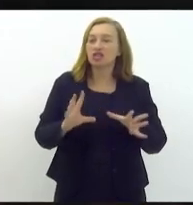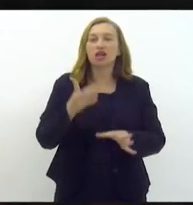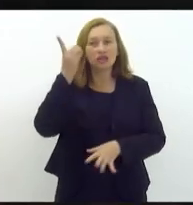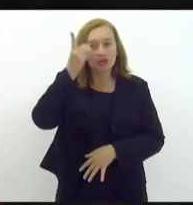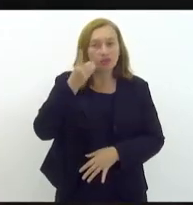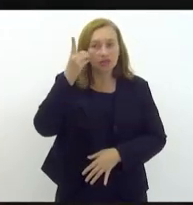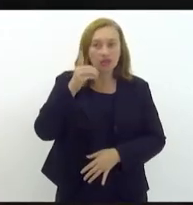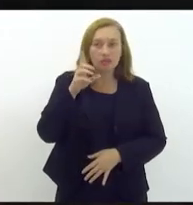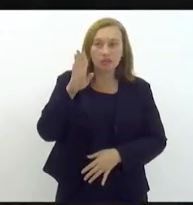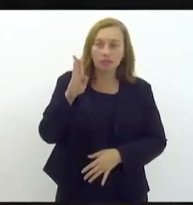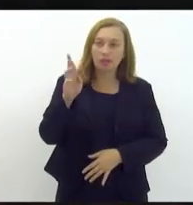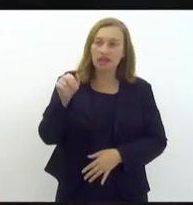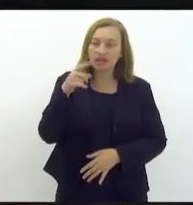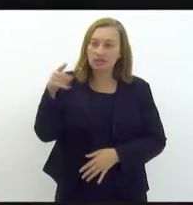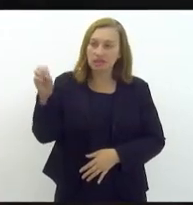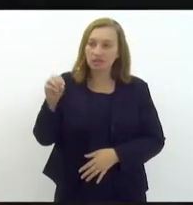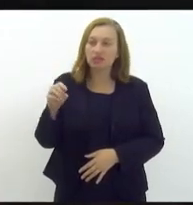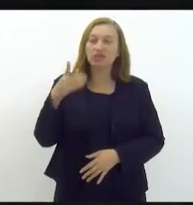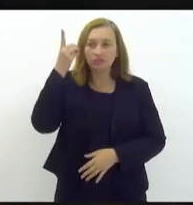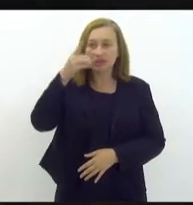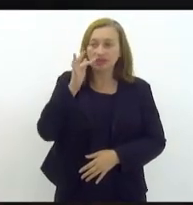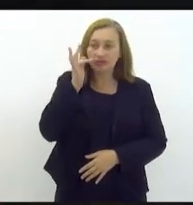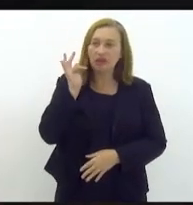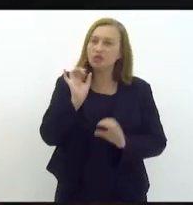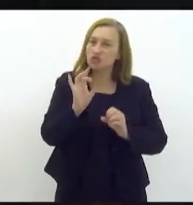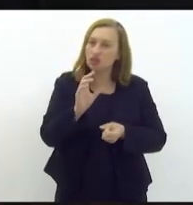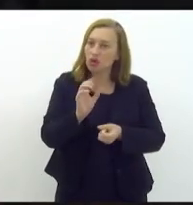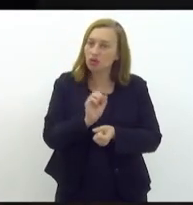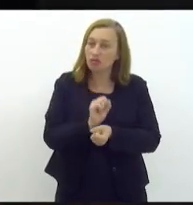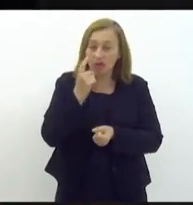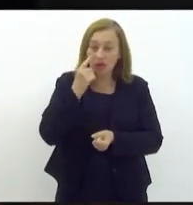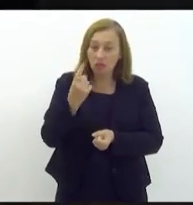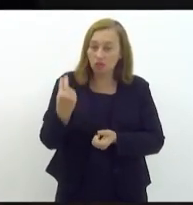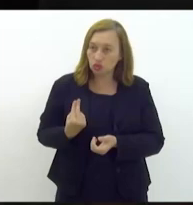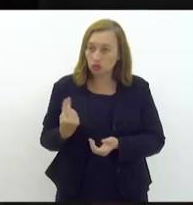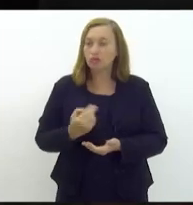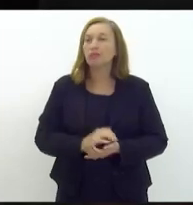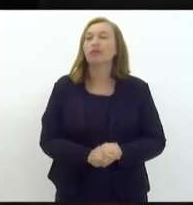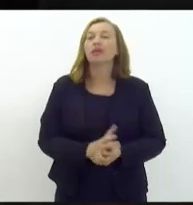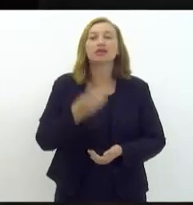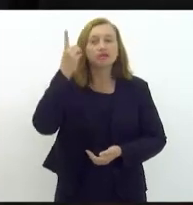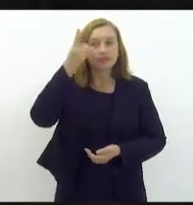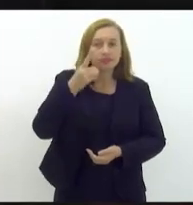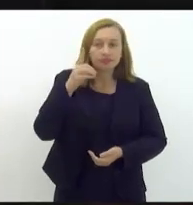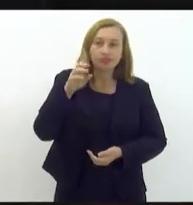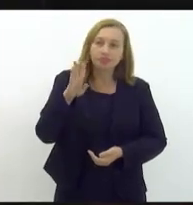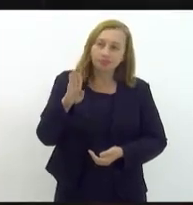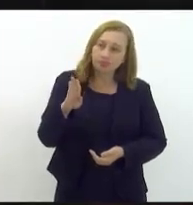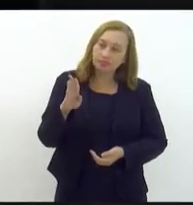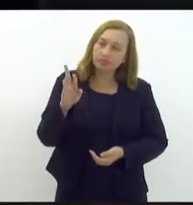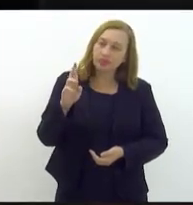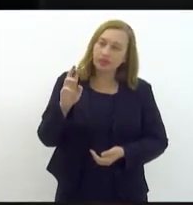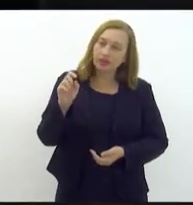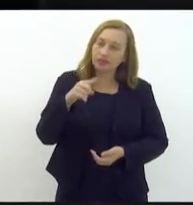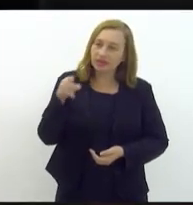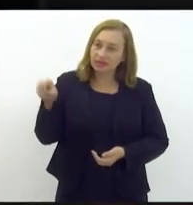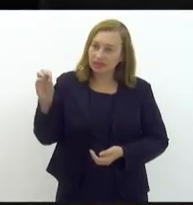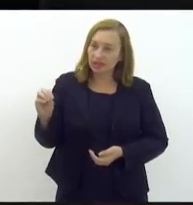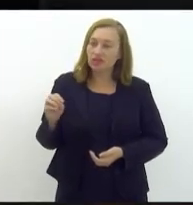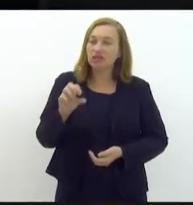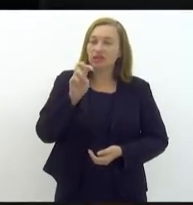deputado Brazão, deputado Serafim, só colher já aqui as coautorias, o deputado Brazão, nesse projeto